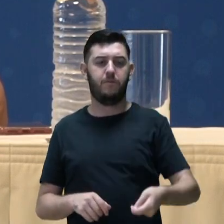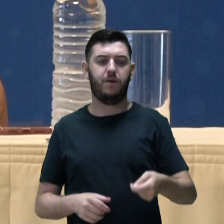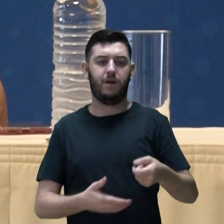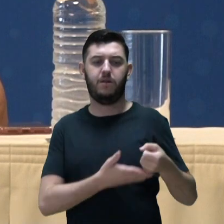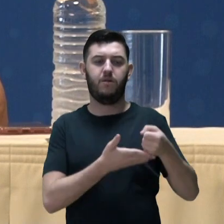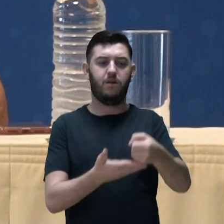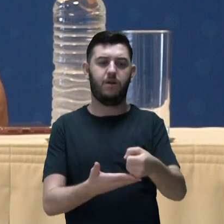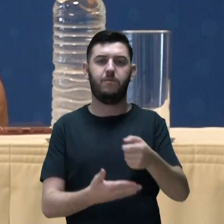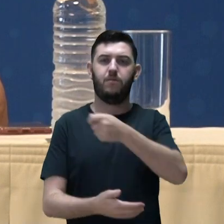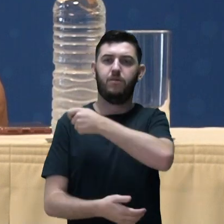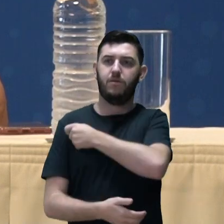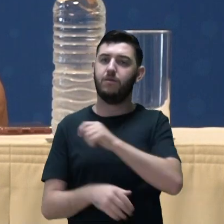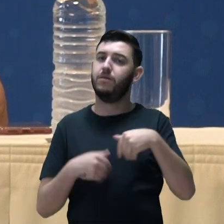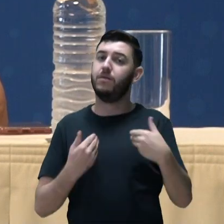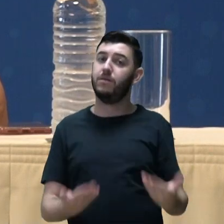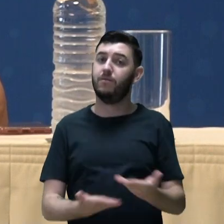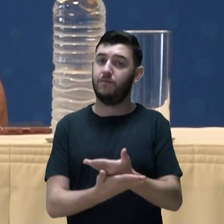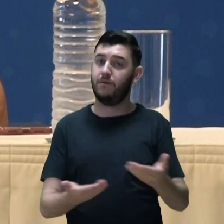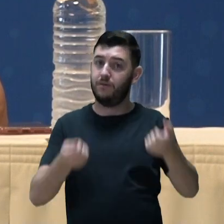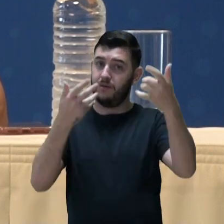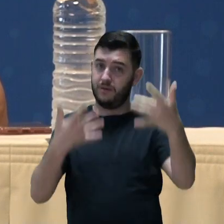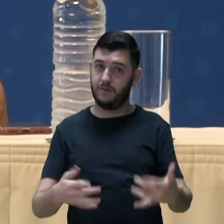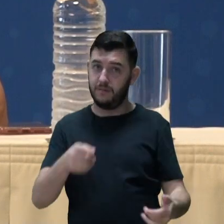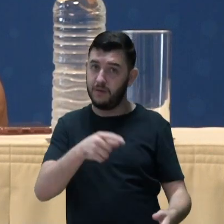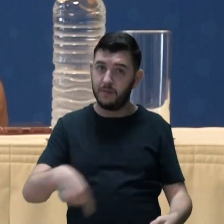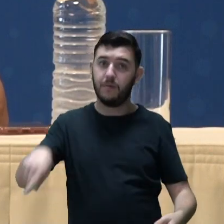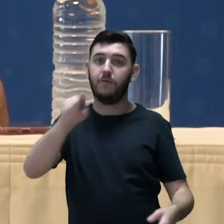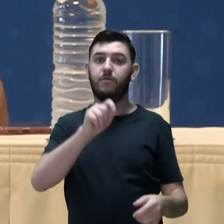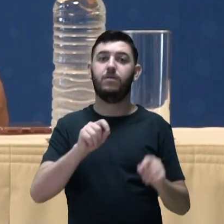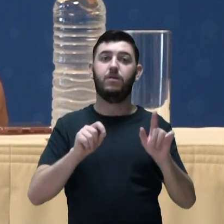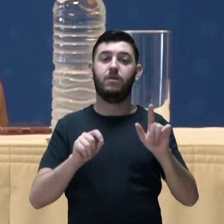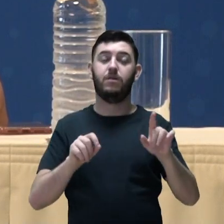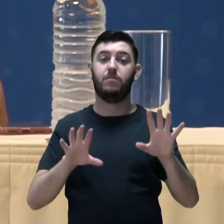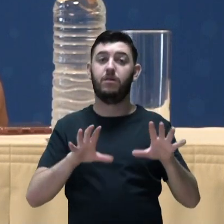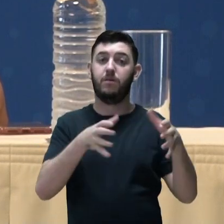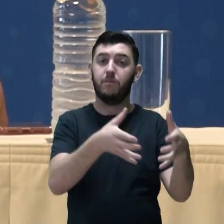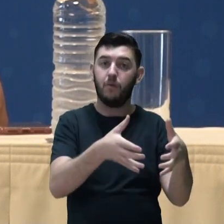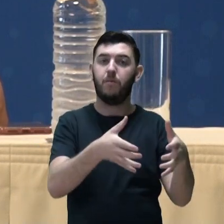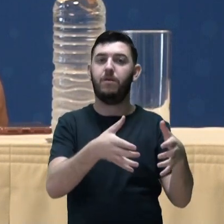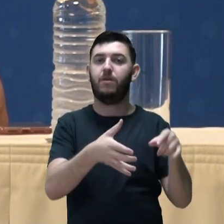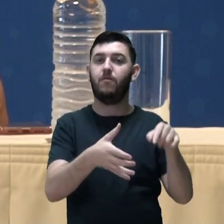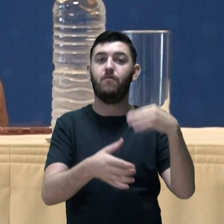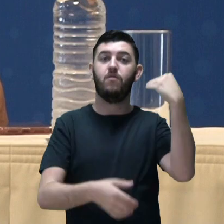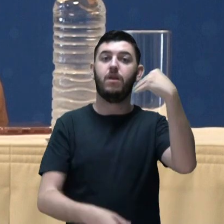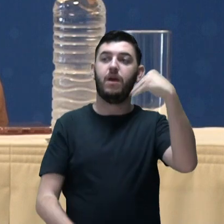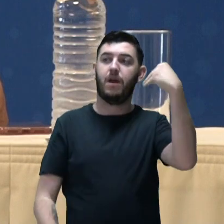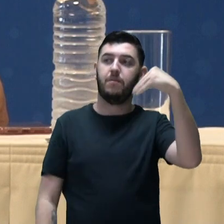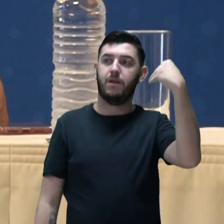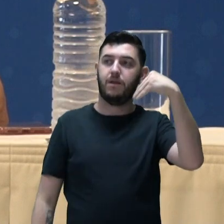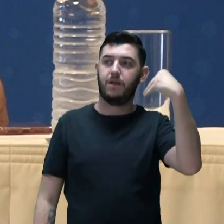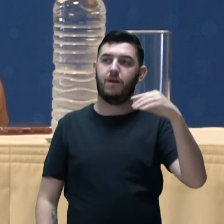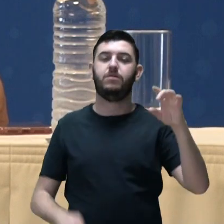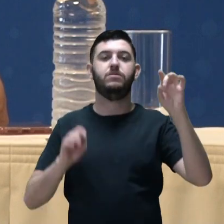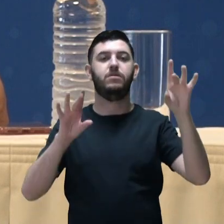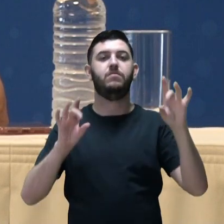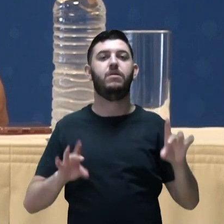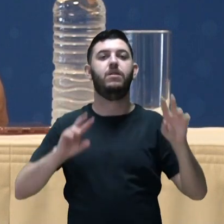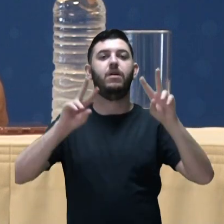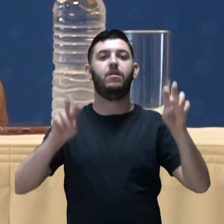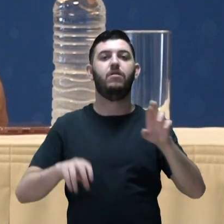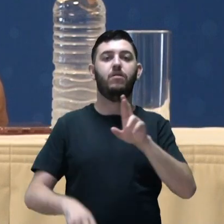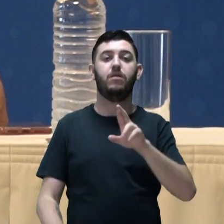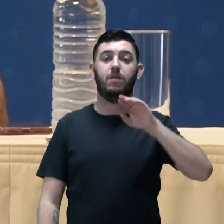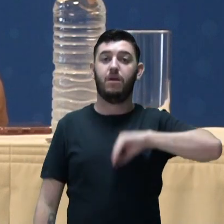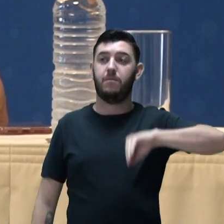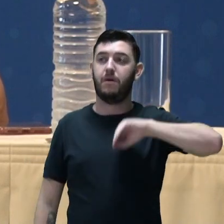Isso quer dizer que esse público que a gente entende em situação de vulnerabilidade, em especial com relação à